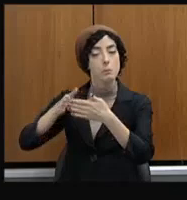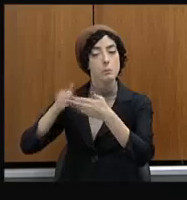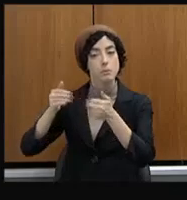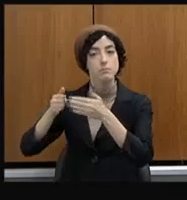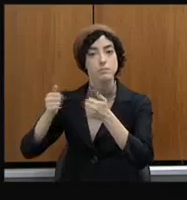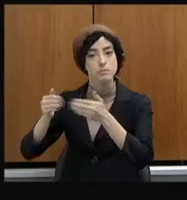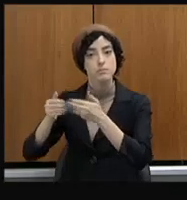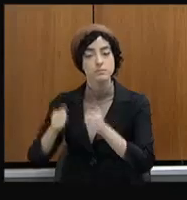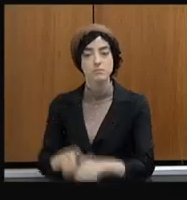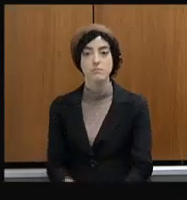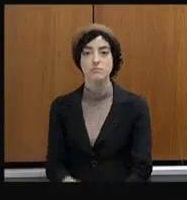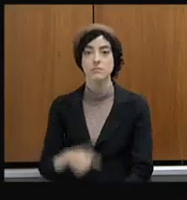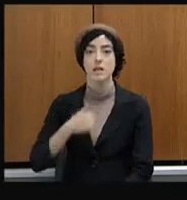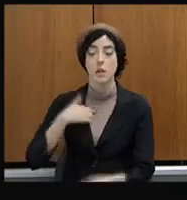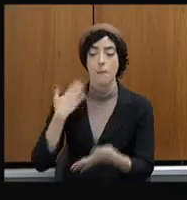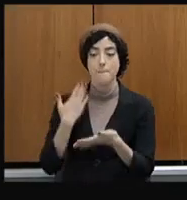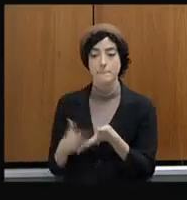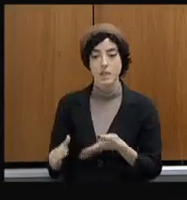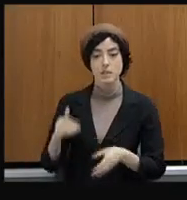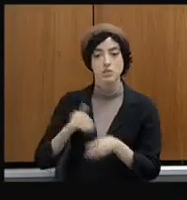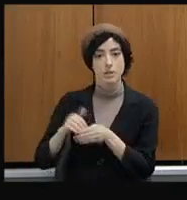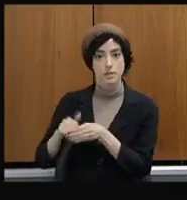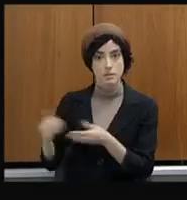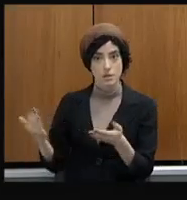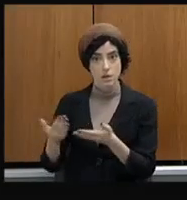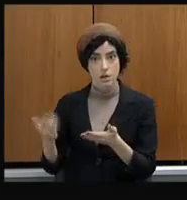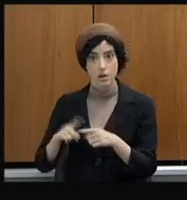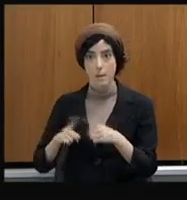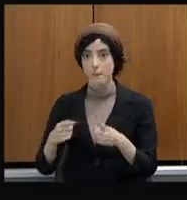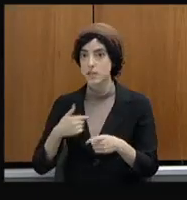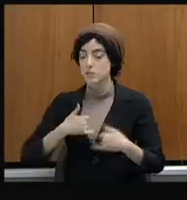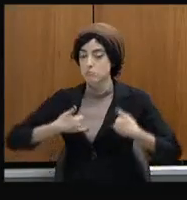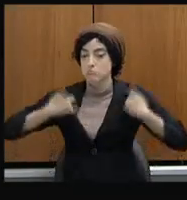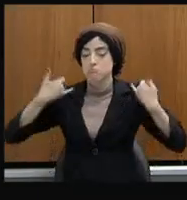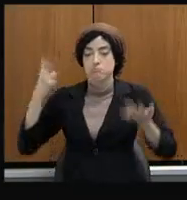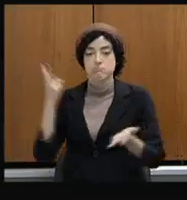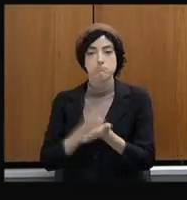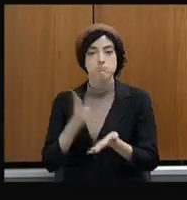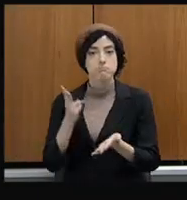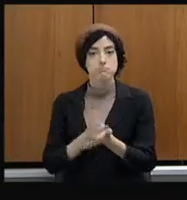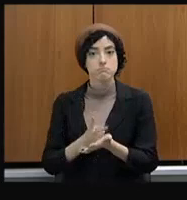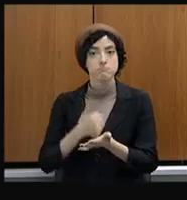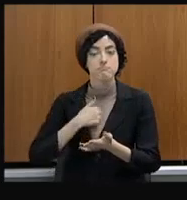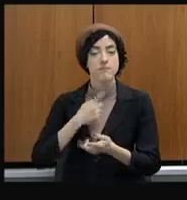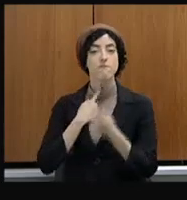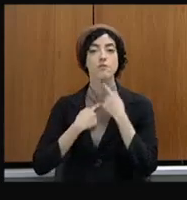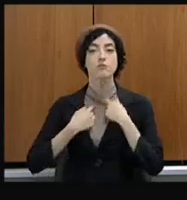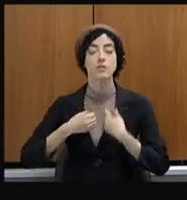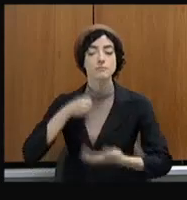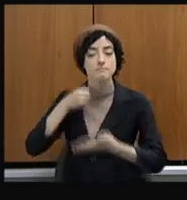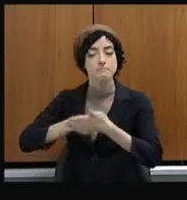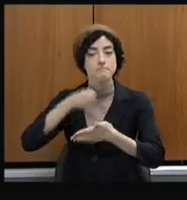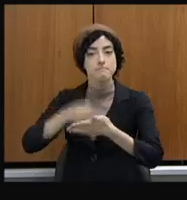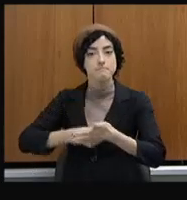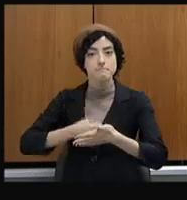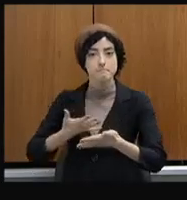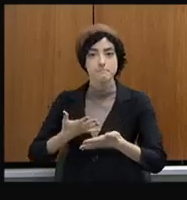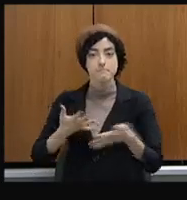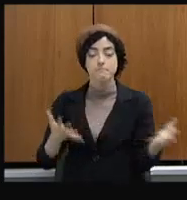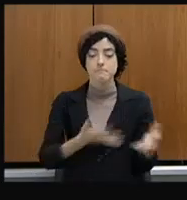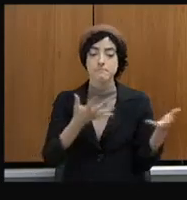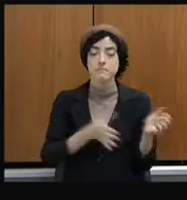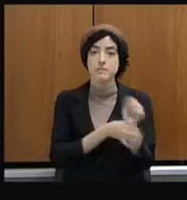perdi a eleição, mas eu não perdi a minha honra nem a minha vontade de brigar pela segurança pública de Minas e